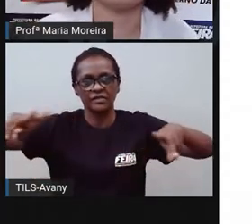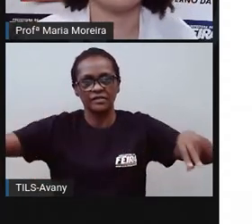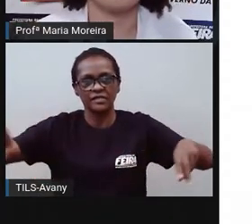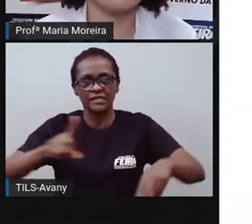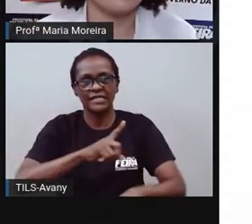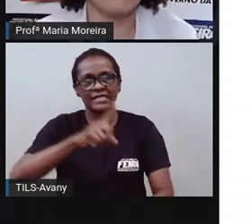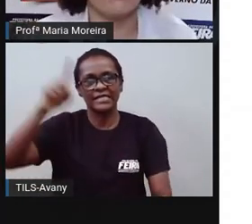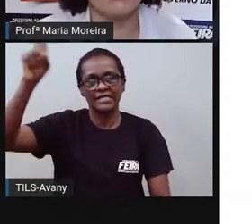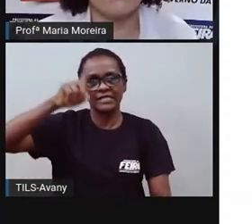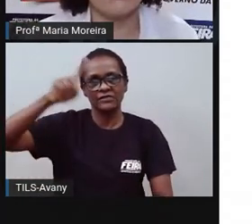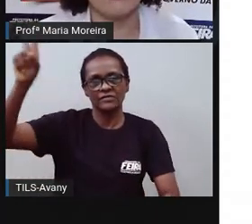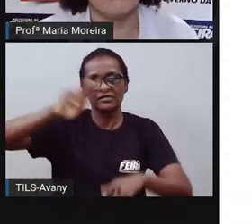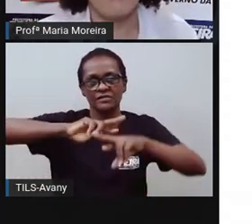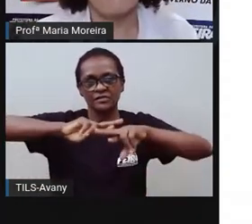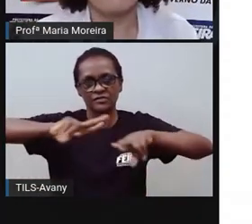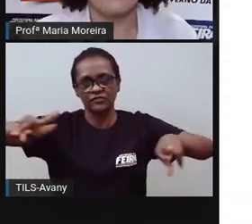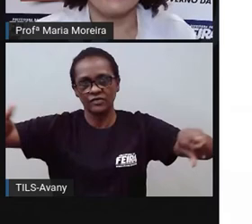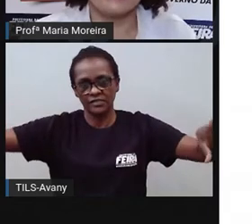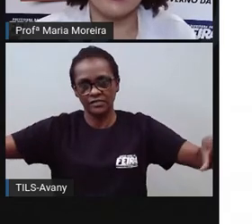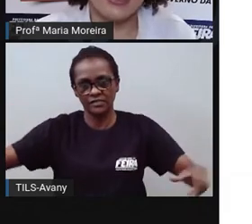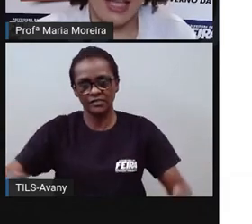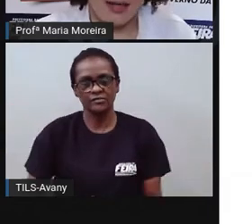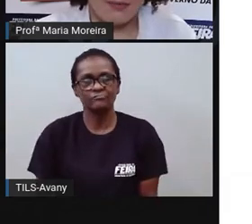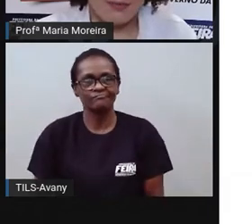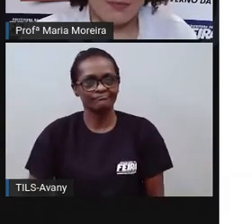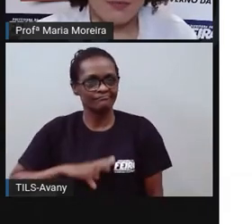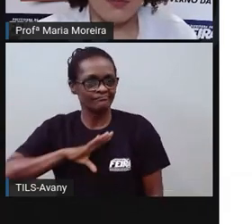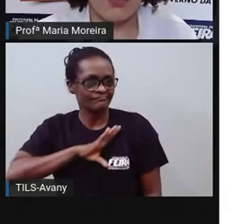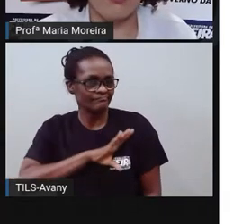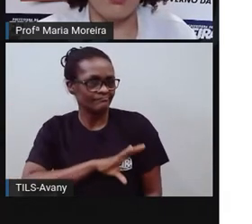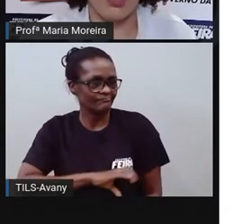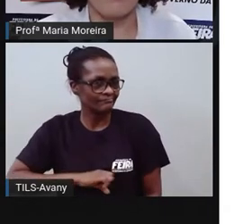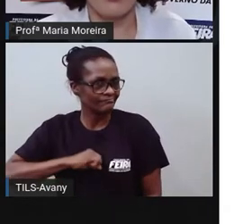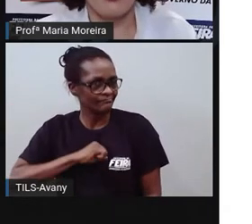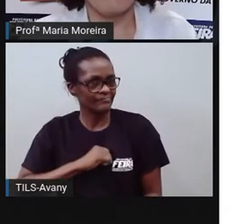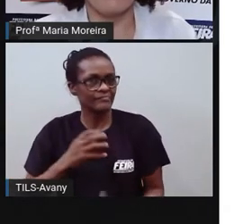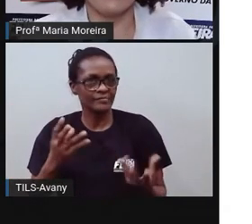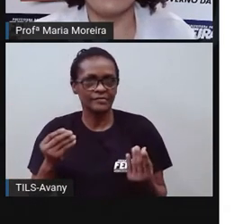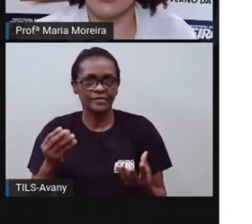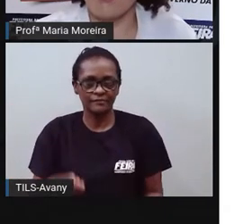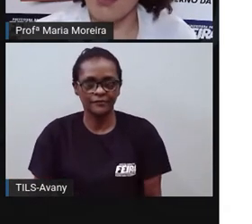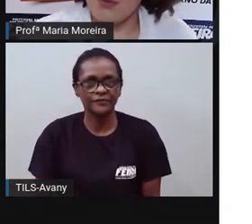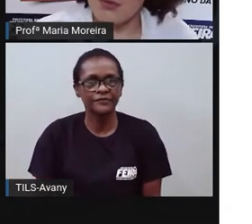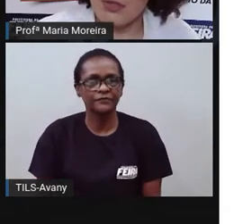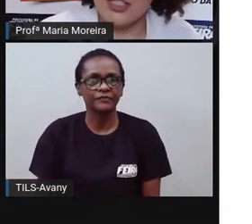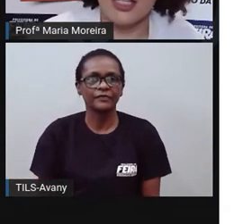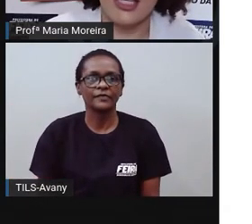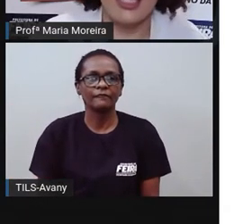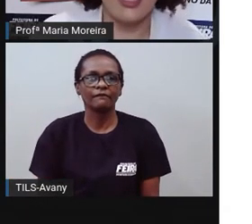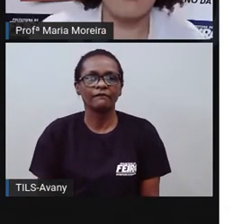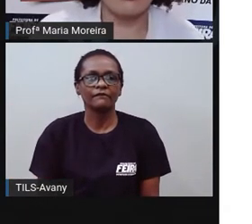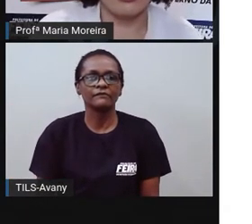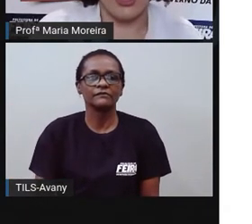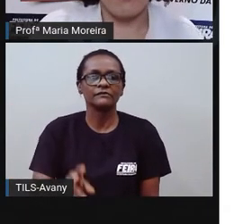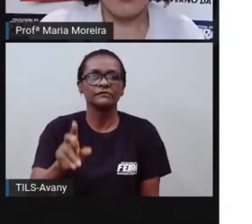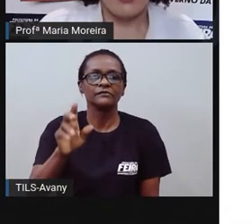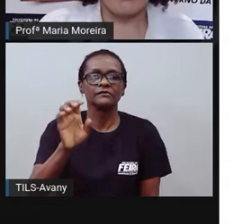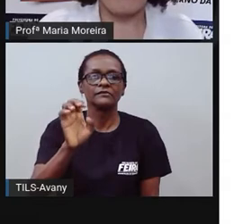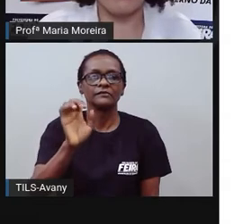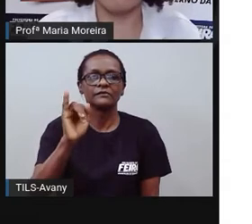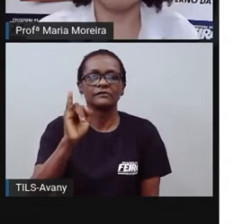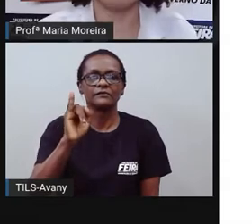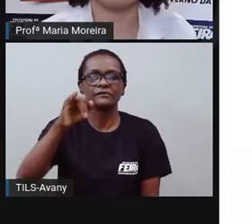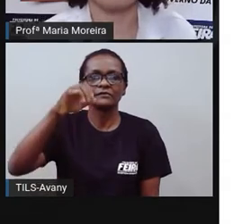outros, né? Que vocês podem, inclusive, pesquisar. Vamos lá. Por exemplo, a Pró trouxe aqui, Iemanjá,